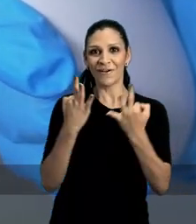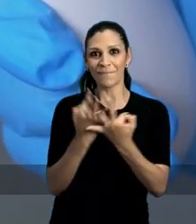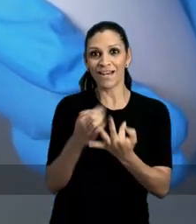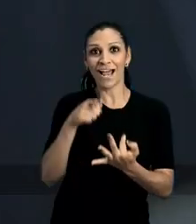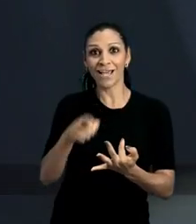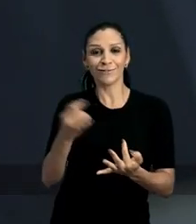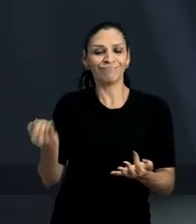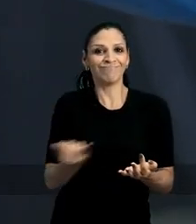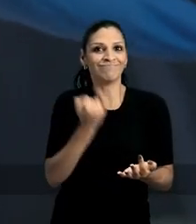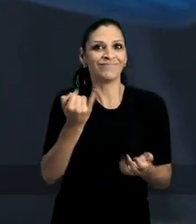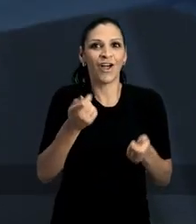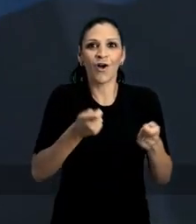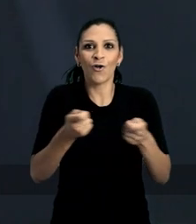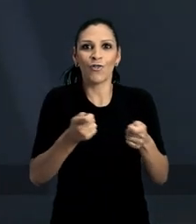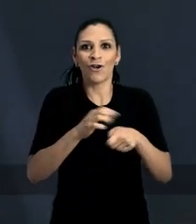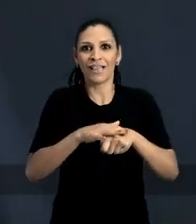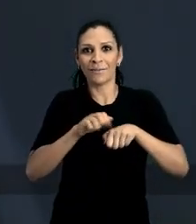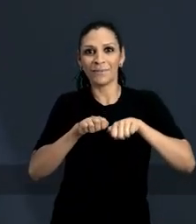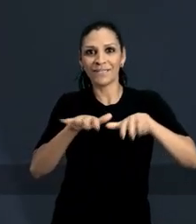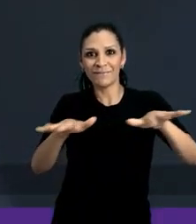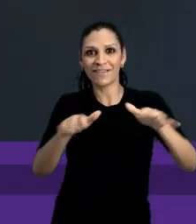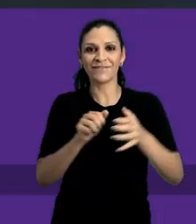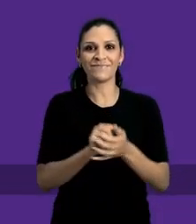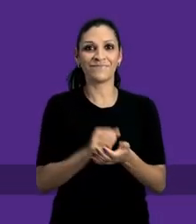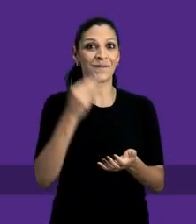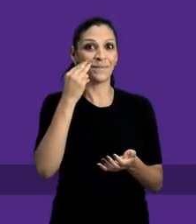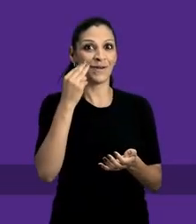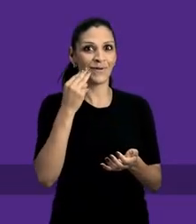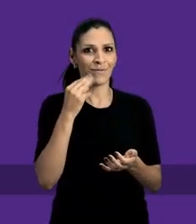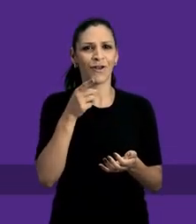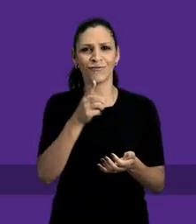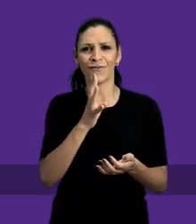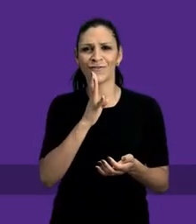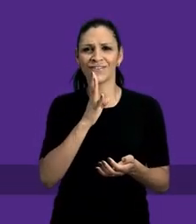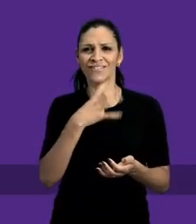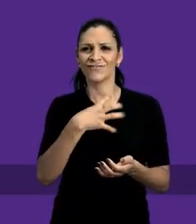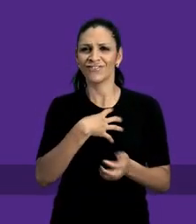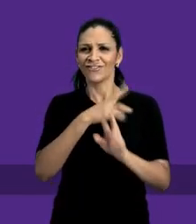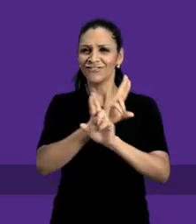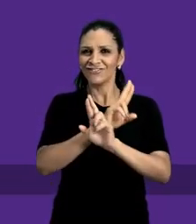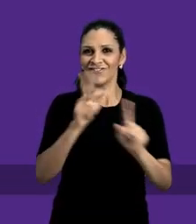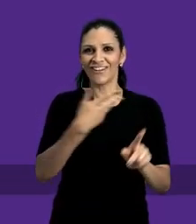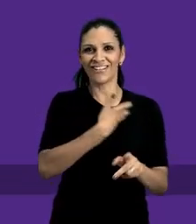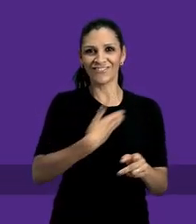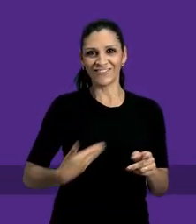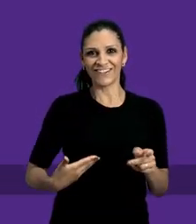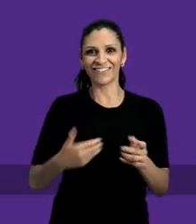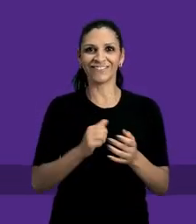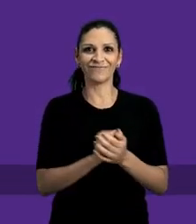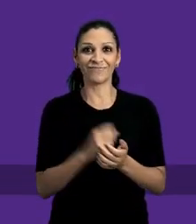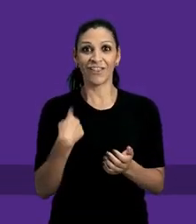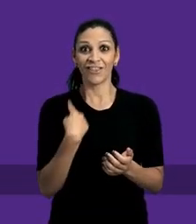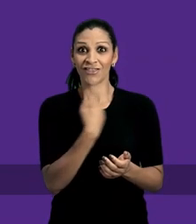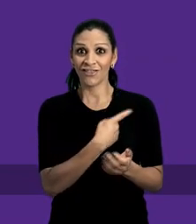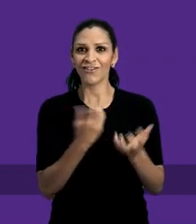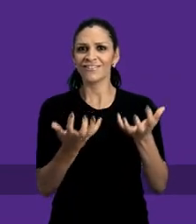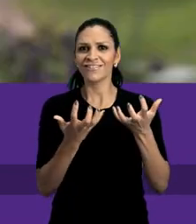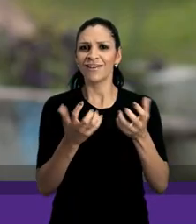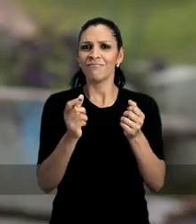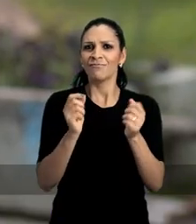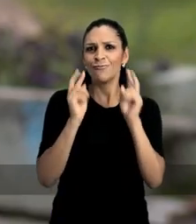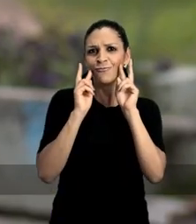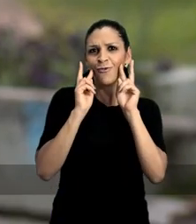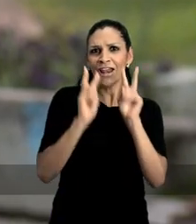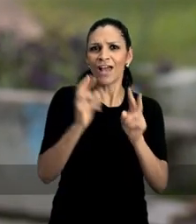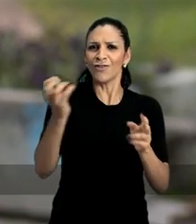família. Isso vai ser fundamental no controle da epidemia. Com a Manuela, tu vais conhecer um jeito diferente de governar. Nós queremos